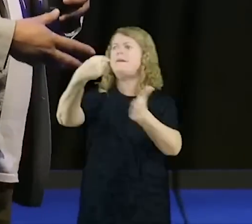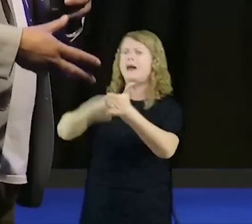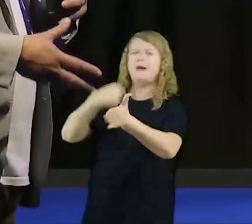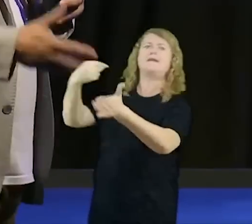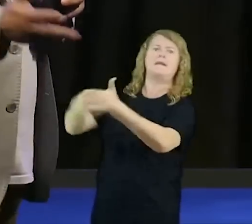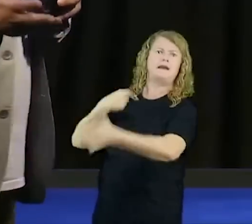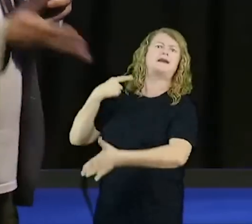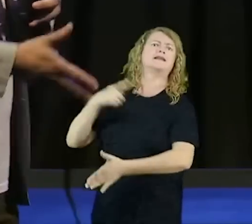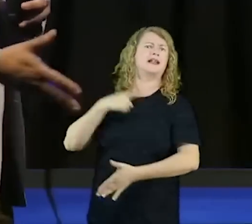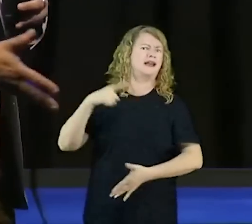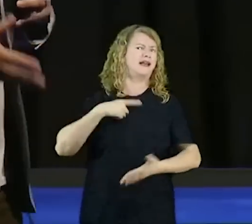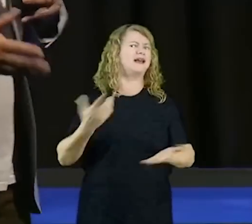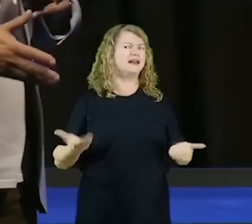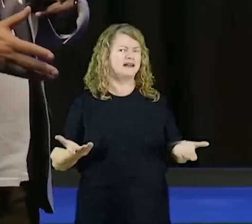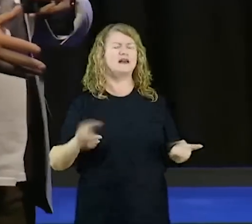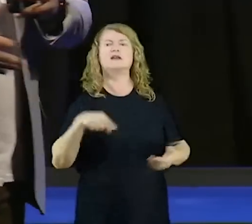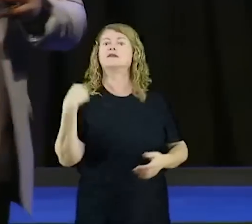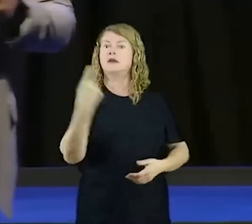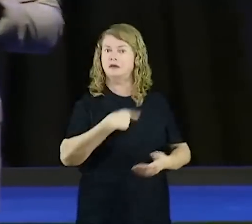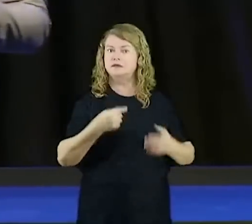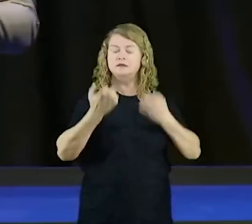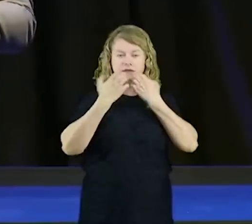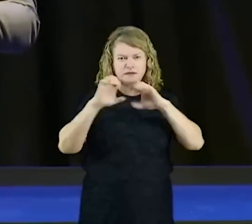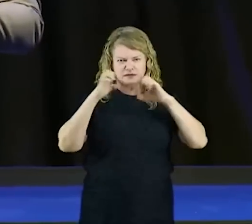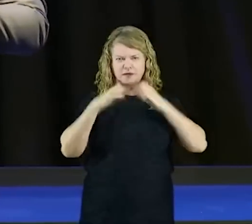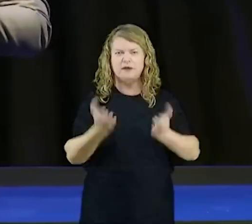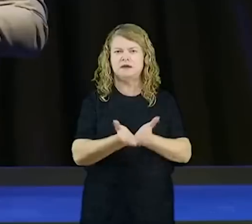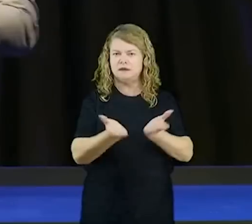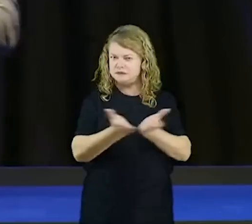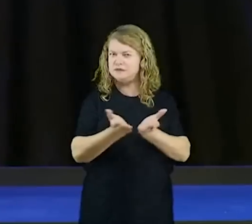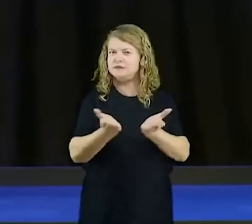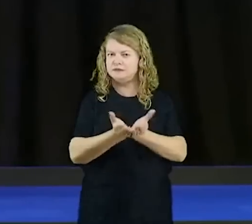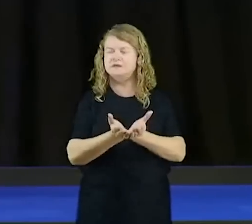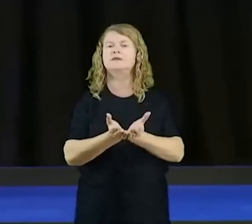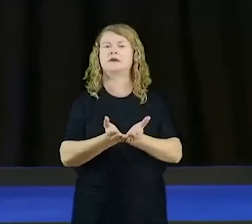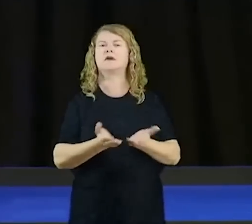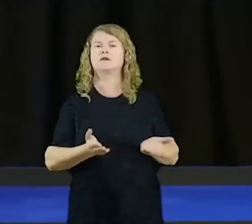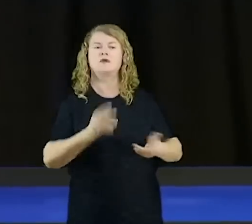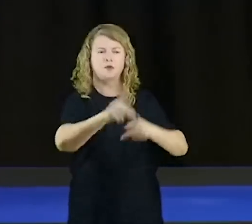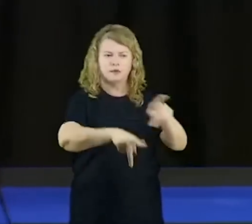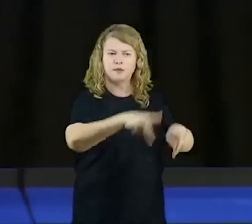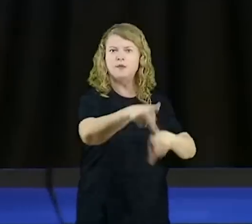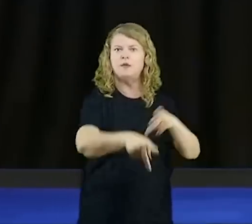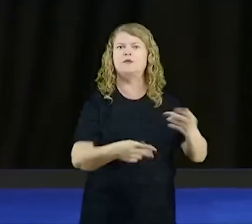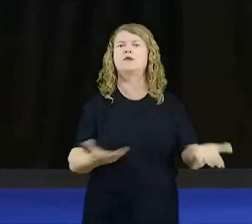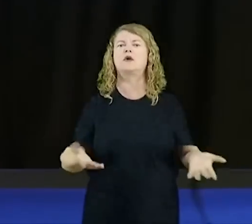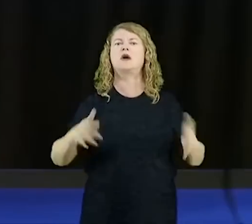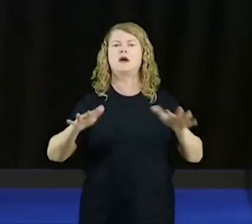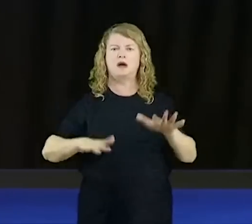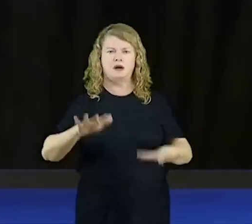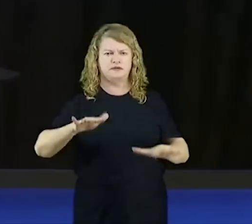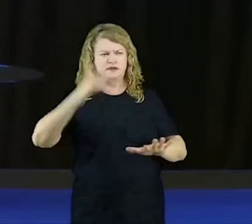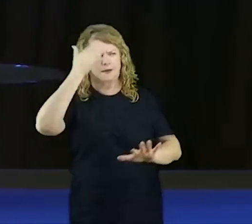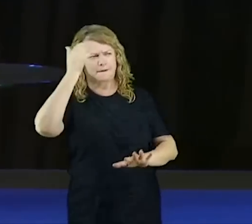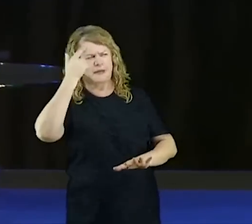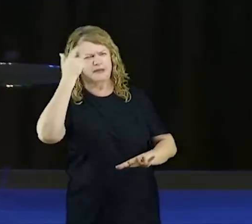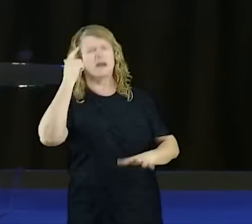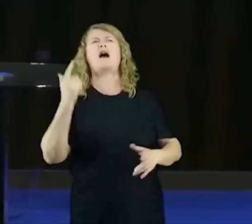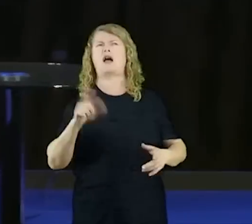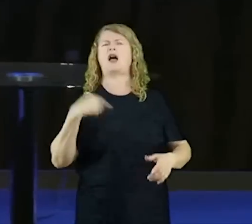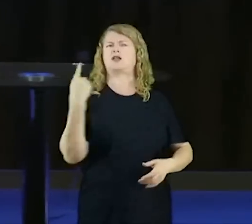evangélicos, cristãos, de corte protestante, a gente costuma bater no pé e dizer assim, não, nós somos o povo da palavra.